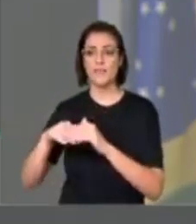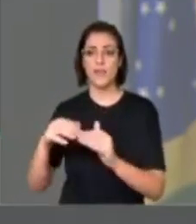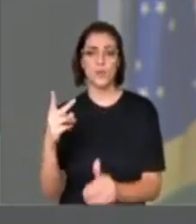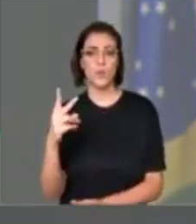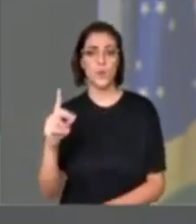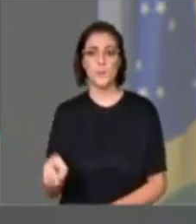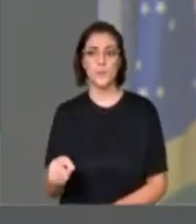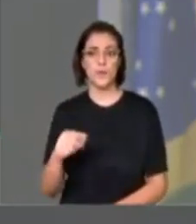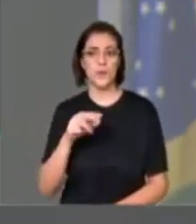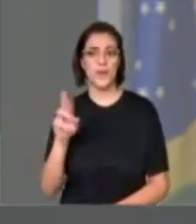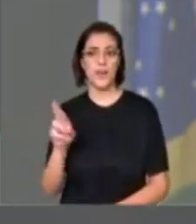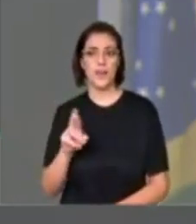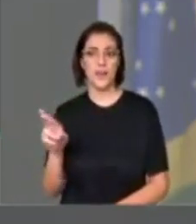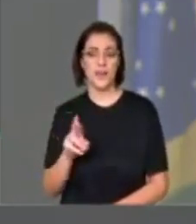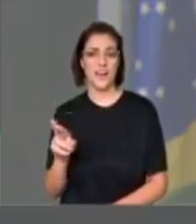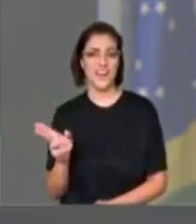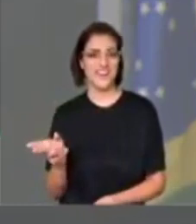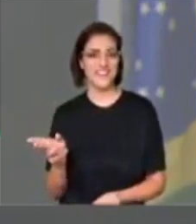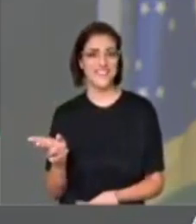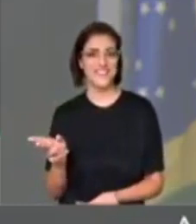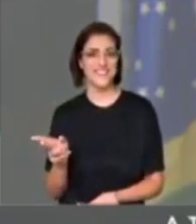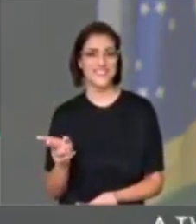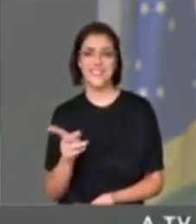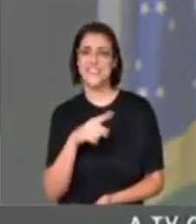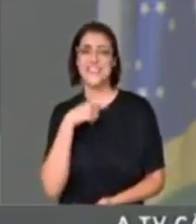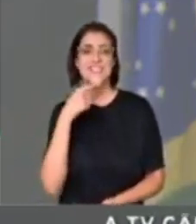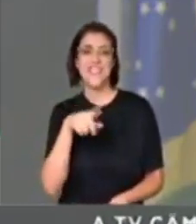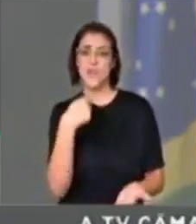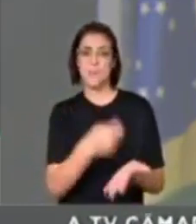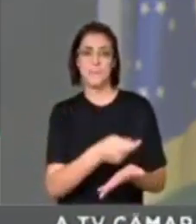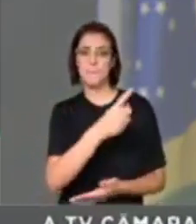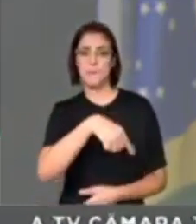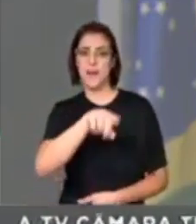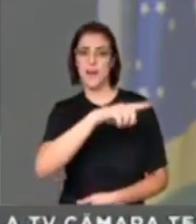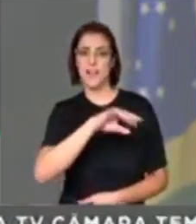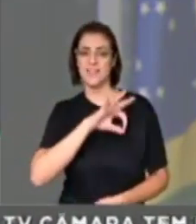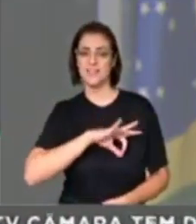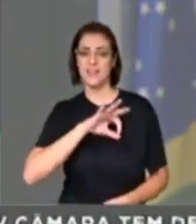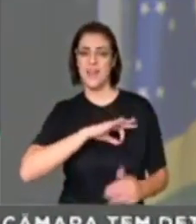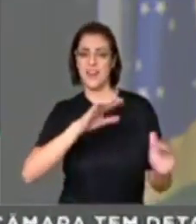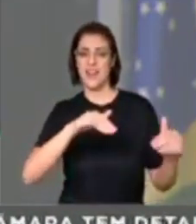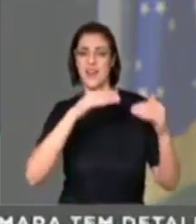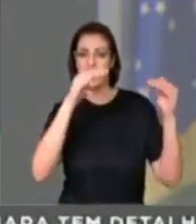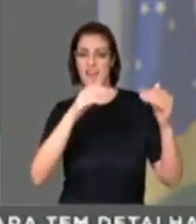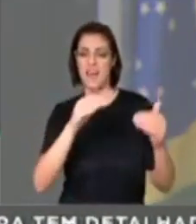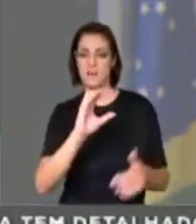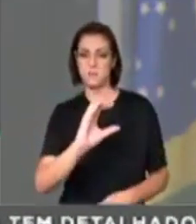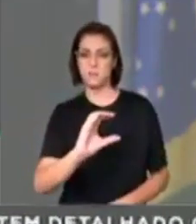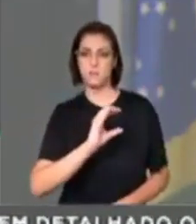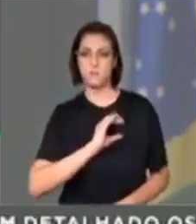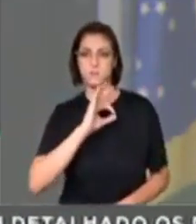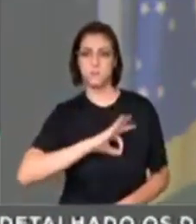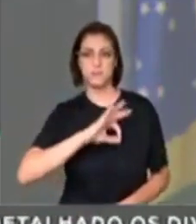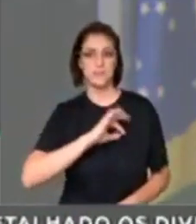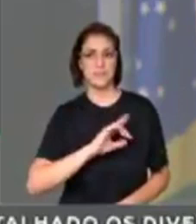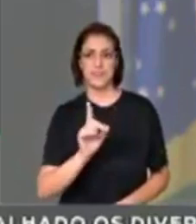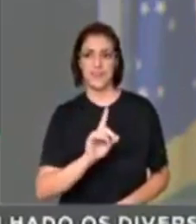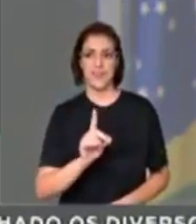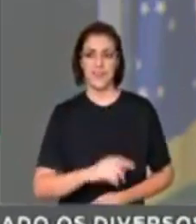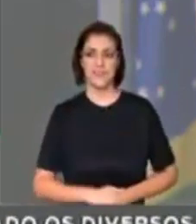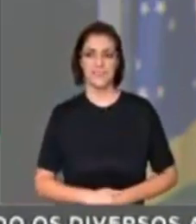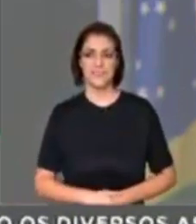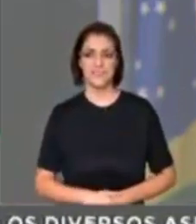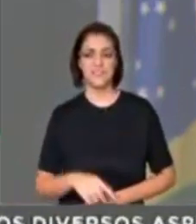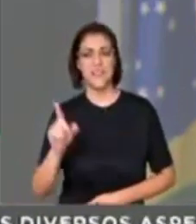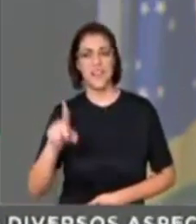que nós não tenhamos que sustentar os senhores procuradores, ninguém tem que sustentar os senhores juízes e procuradores. É um sistema de